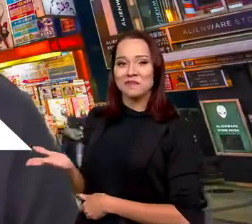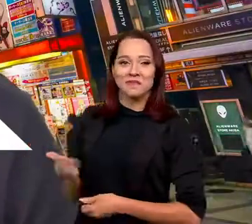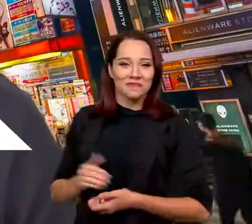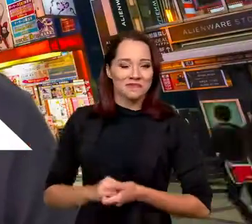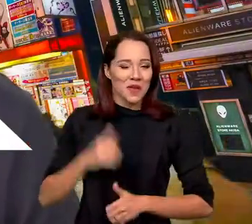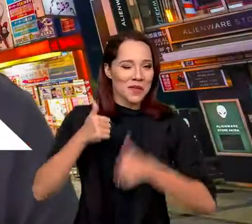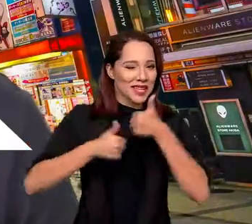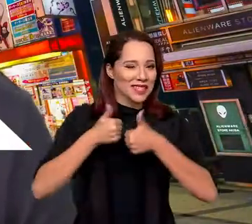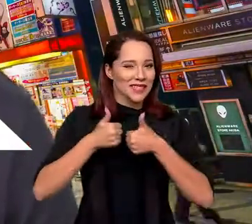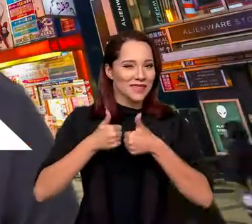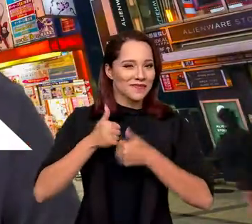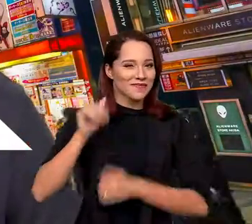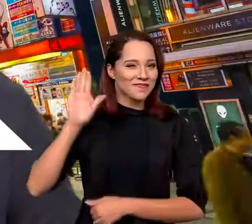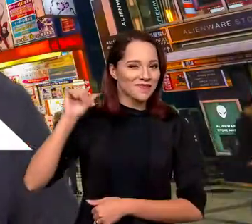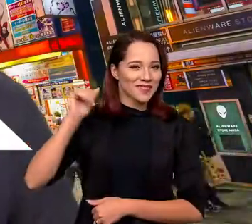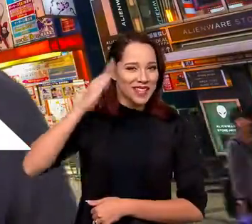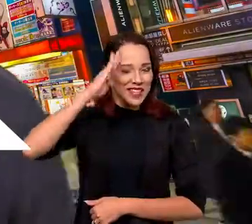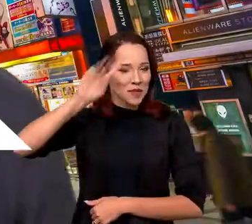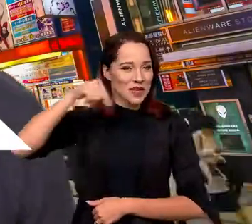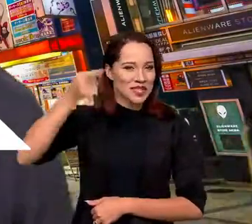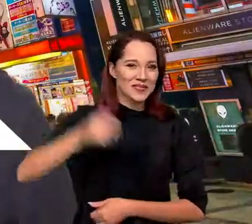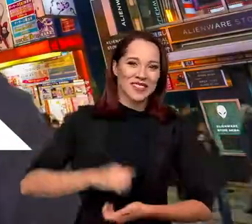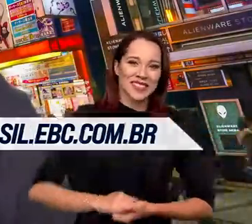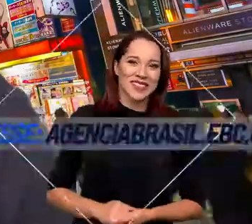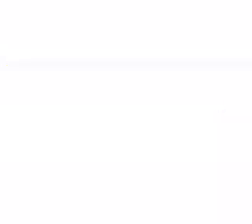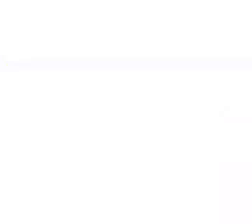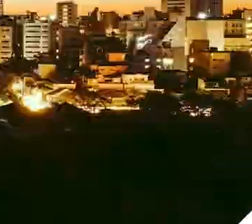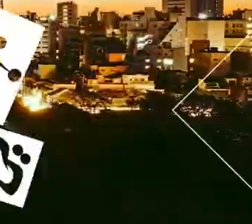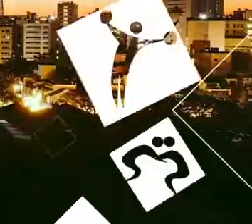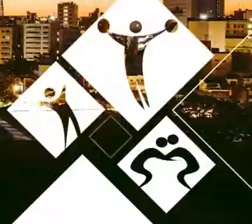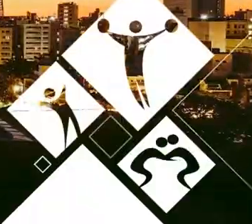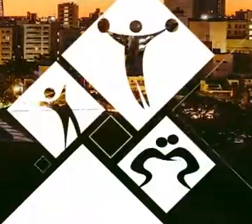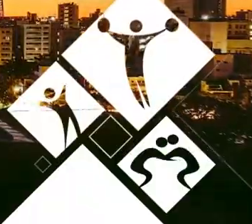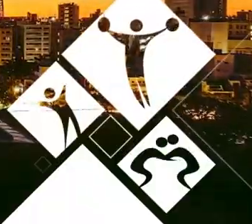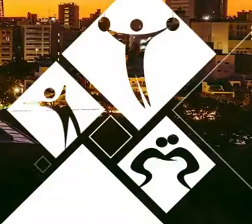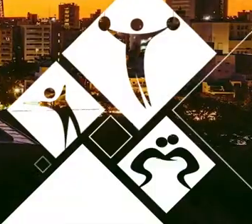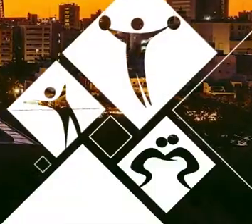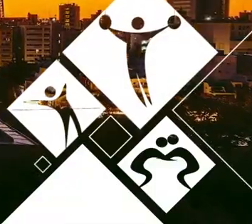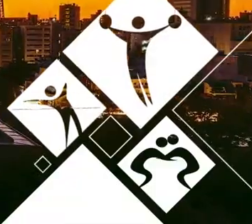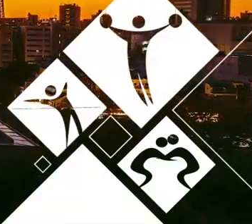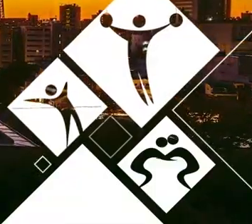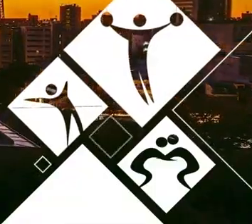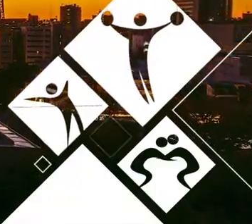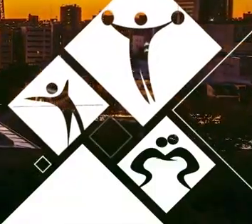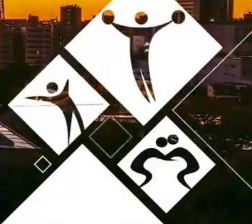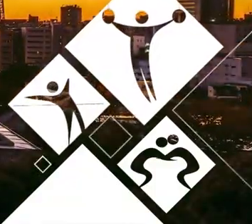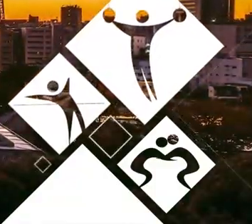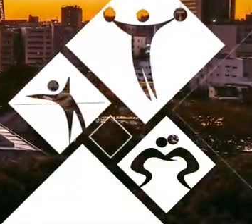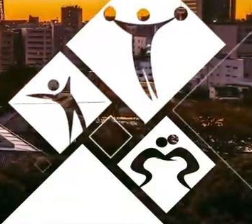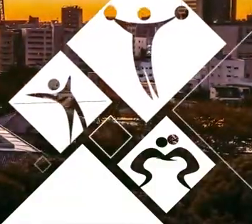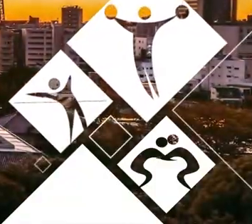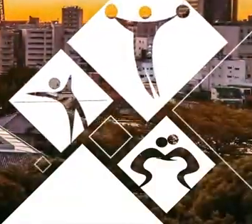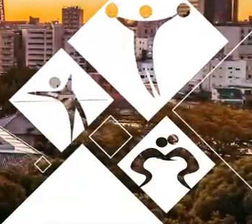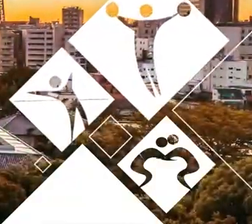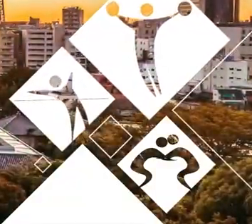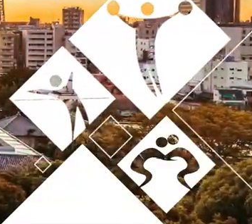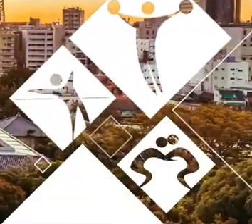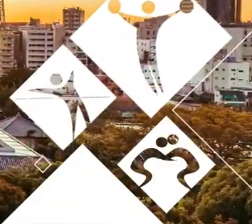.br. Beleza, galera? Valeu e até a próxima. Transcrição Quintena